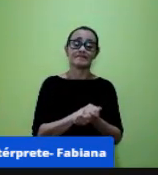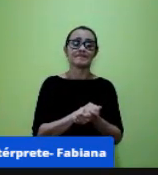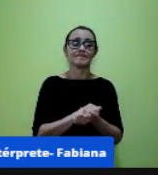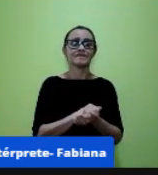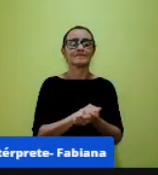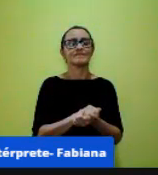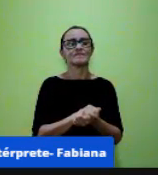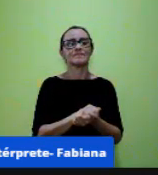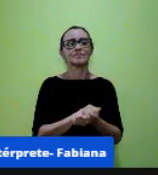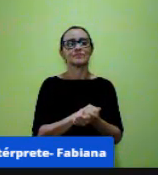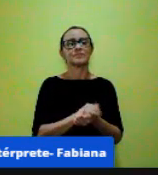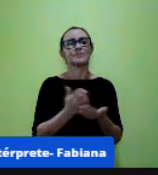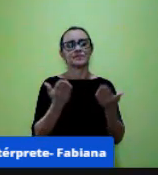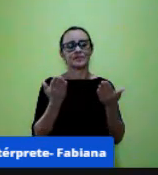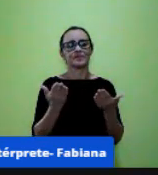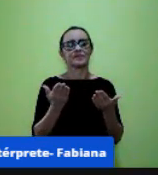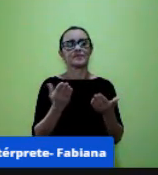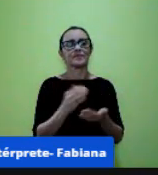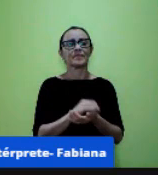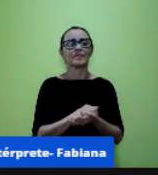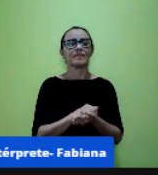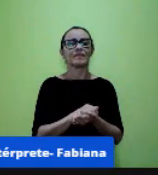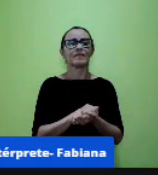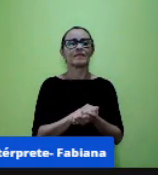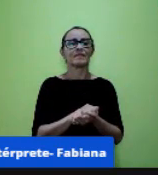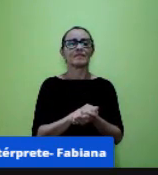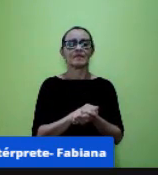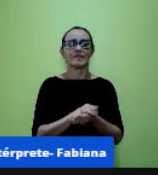vamos vai Doutor bem